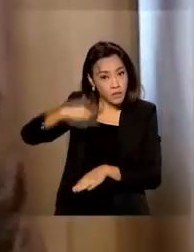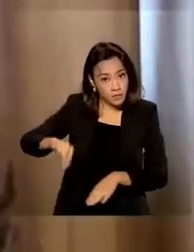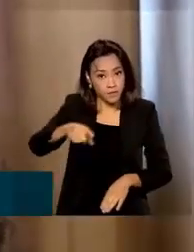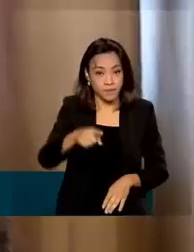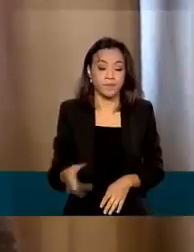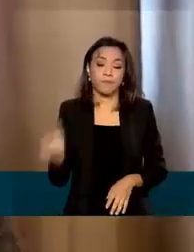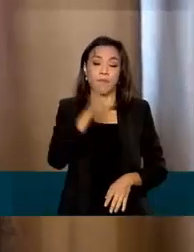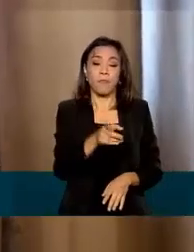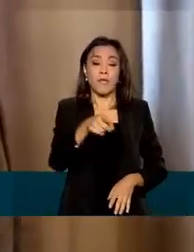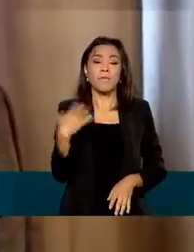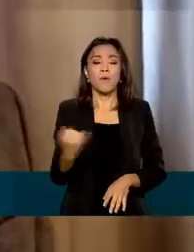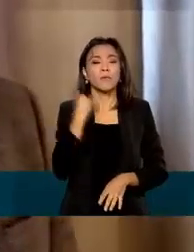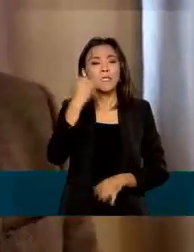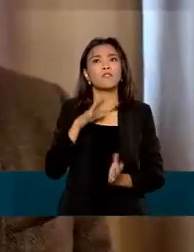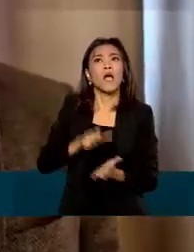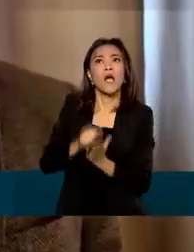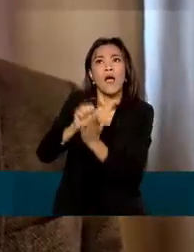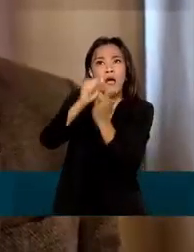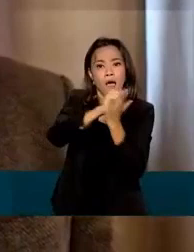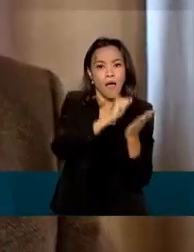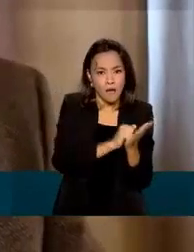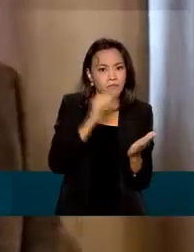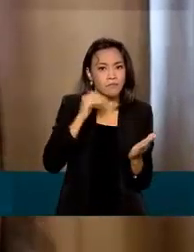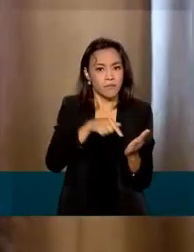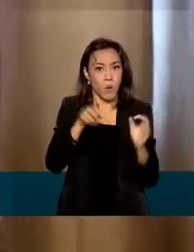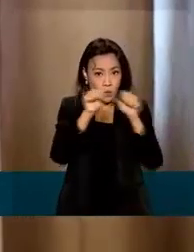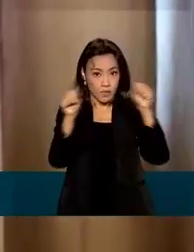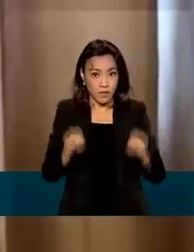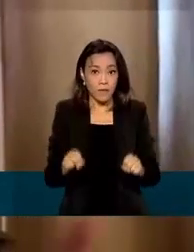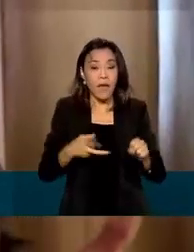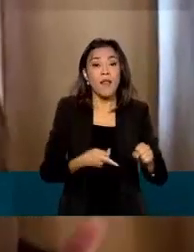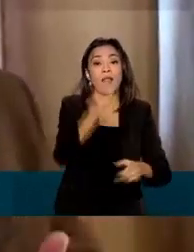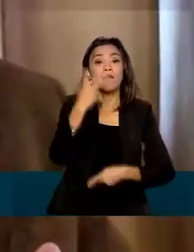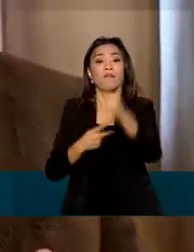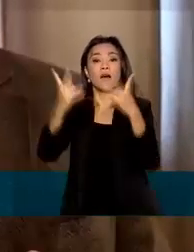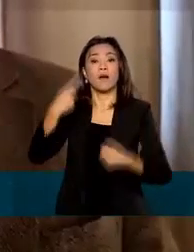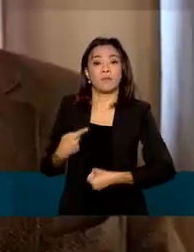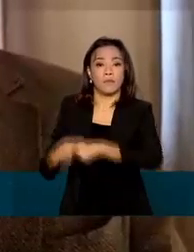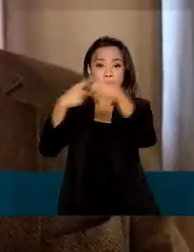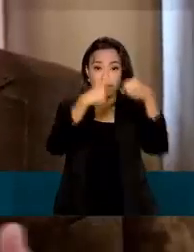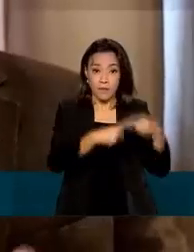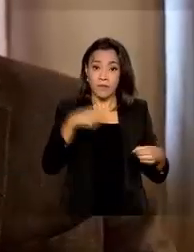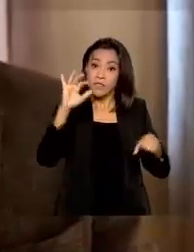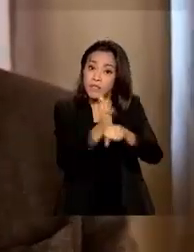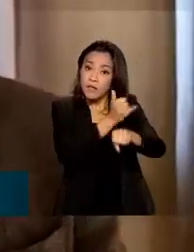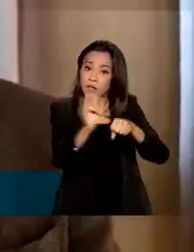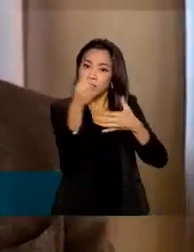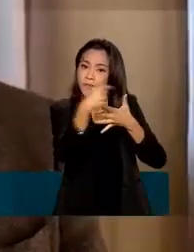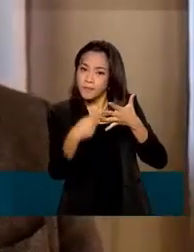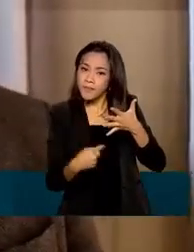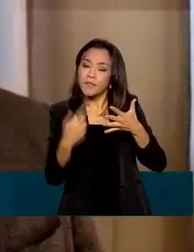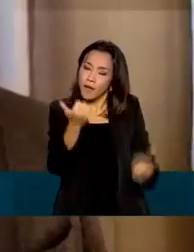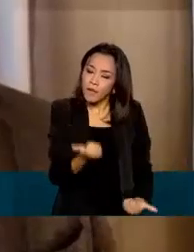adesão é você levar para o seu município ferramentas que vão promover ações e fortalecer